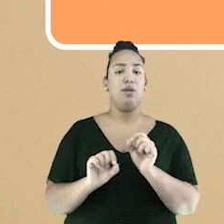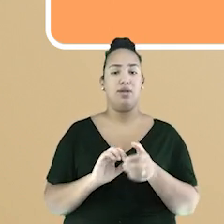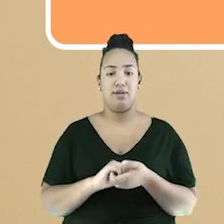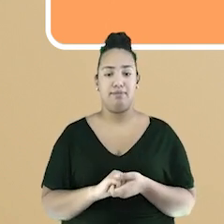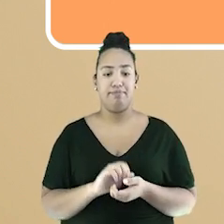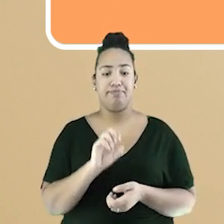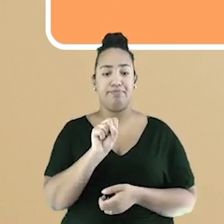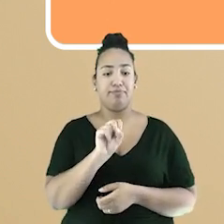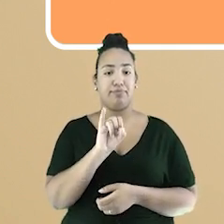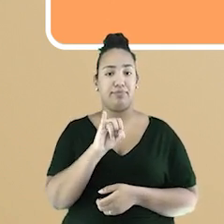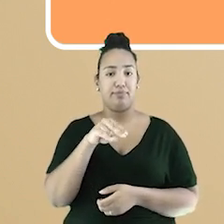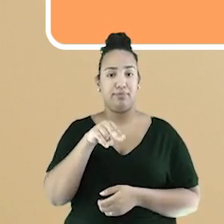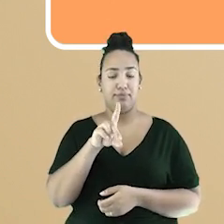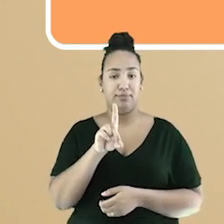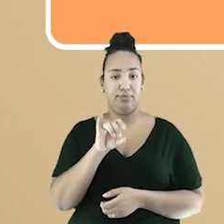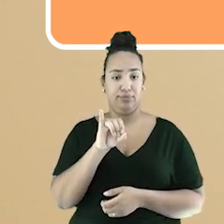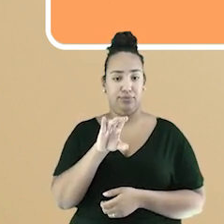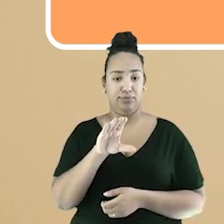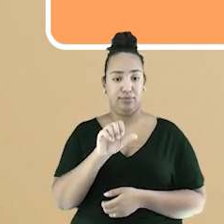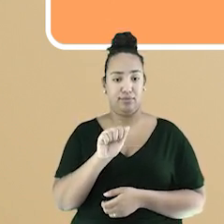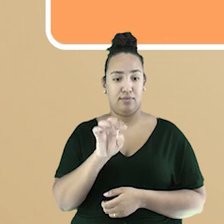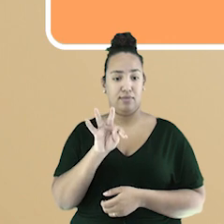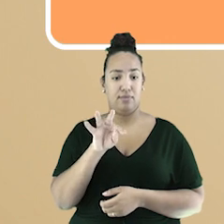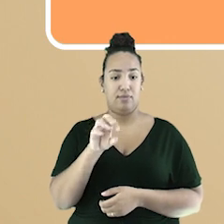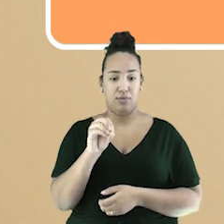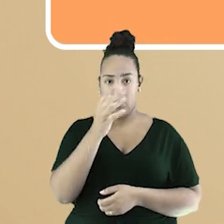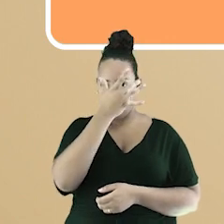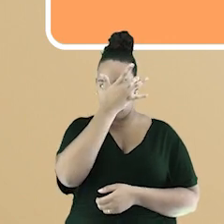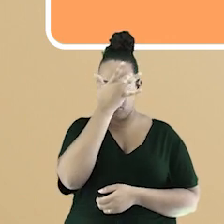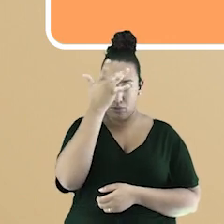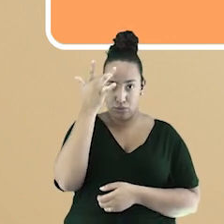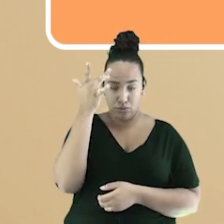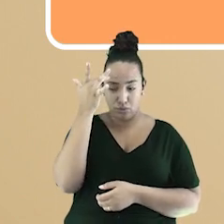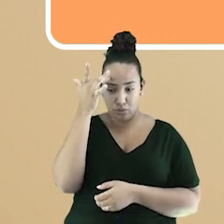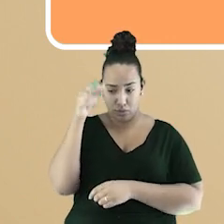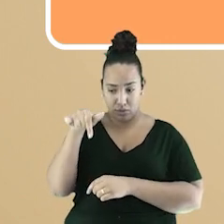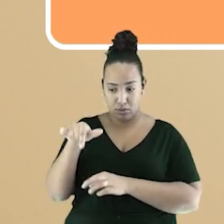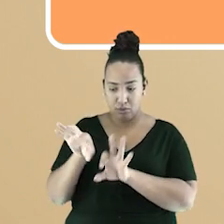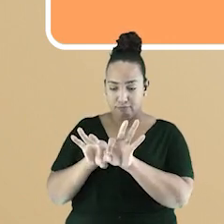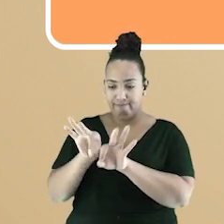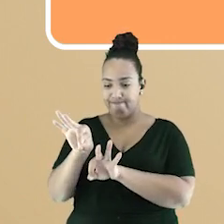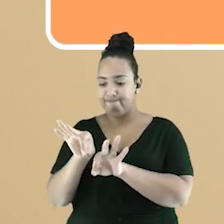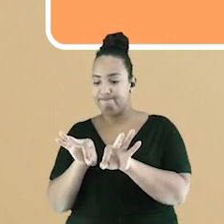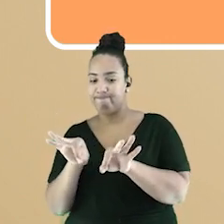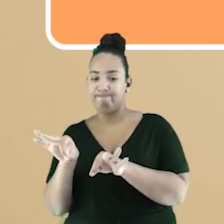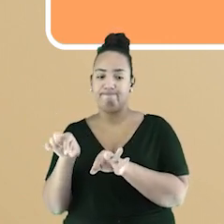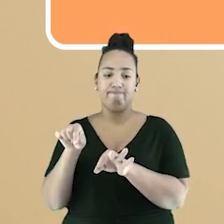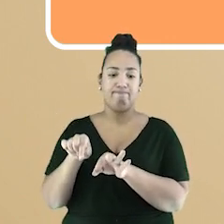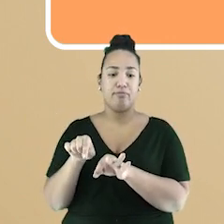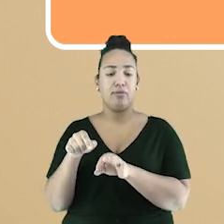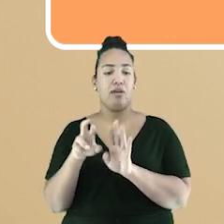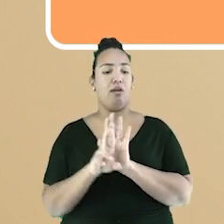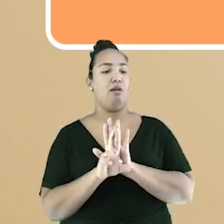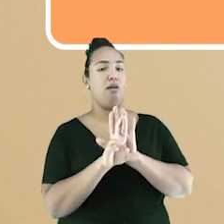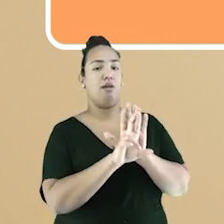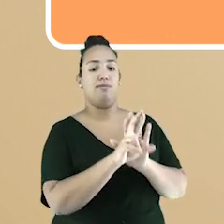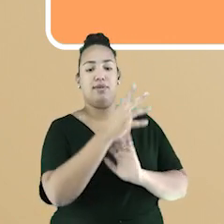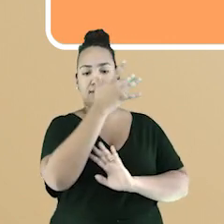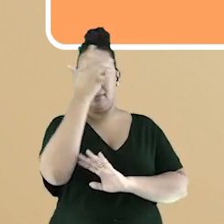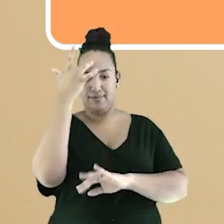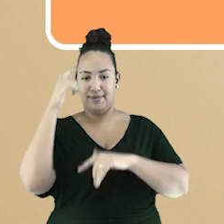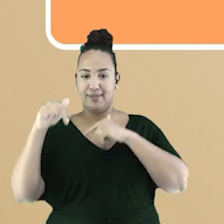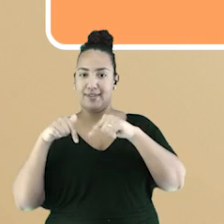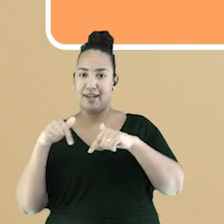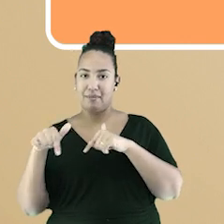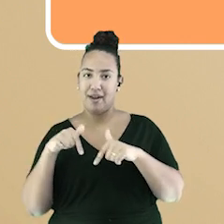organizam diante de uma entidade para representar os trabalhadores. São eles que buscam por direitos, melhores condições de trabalho